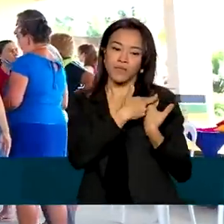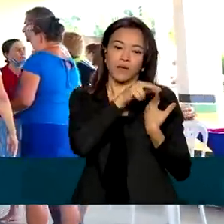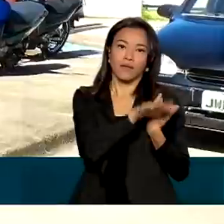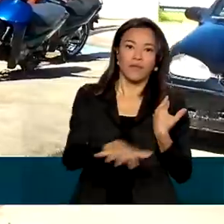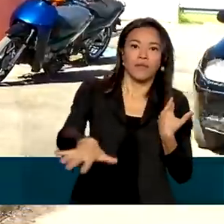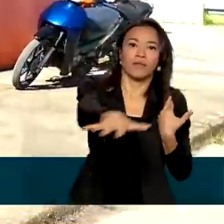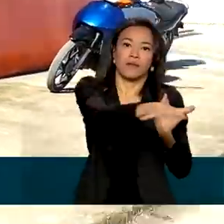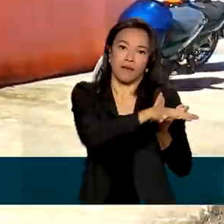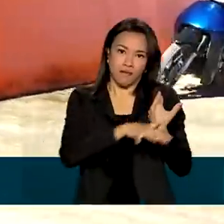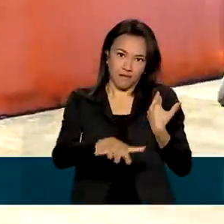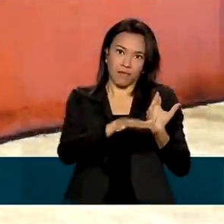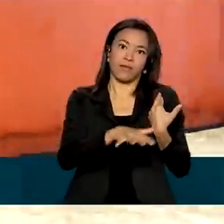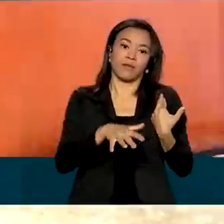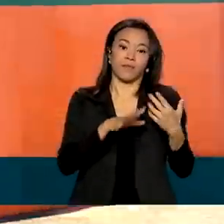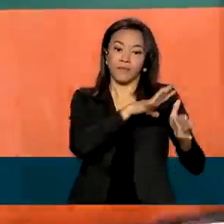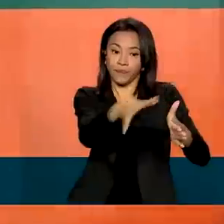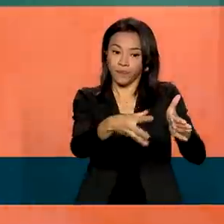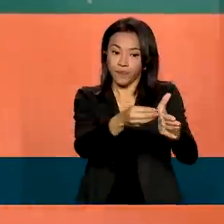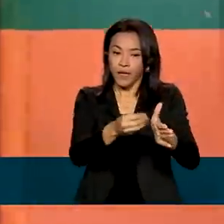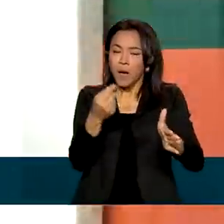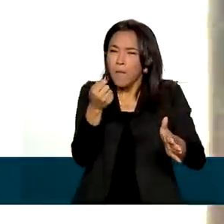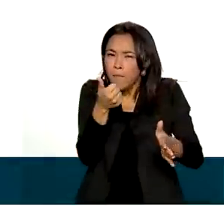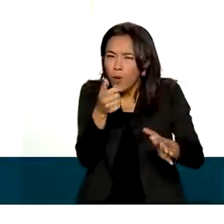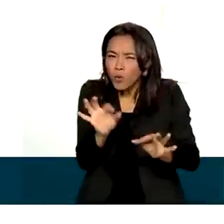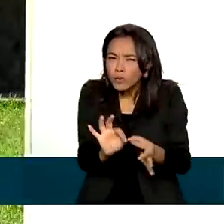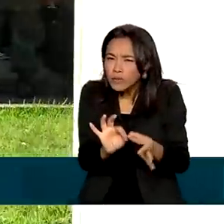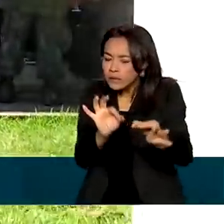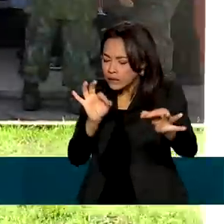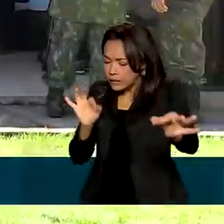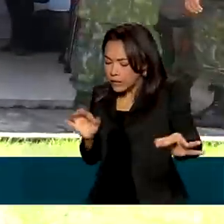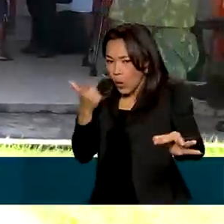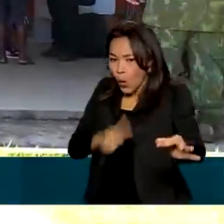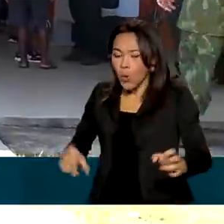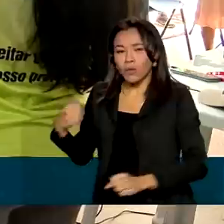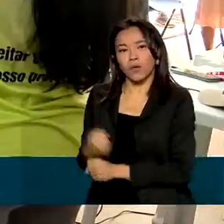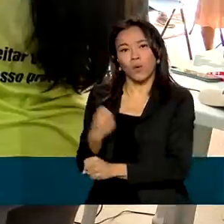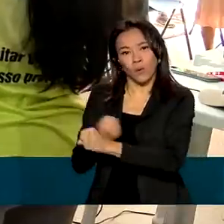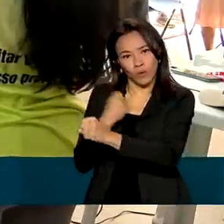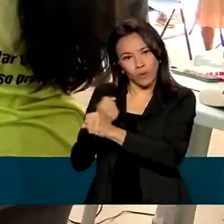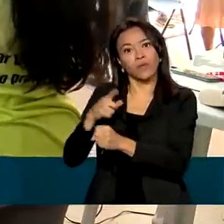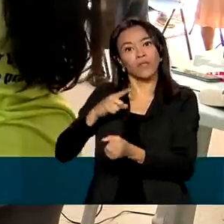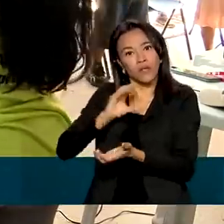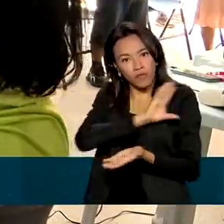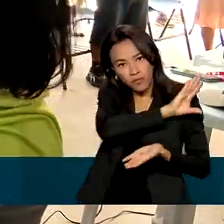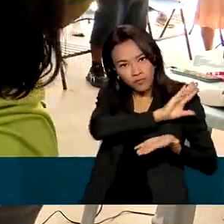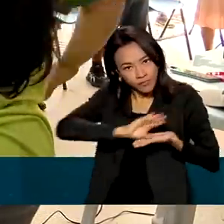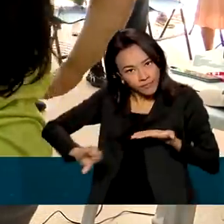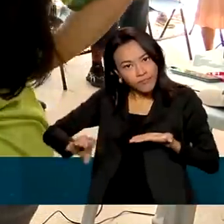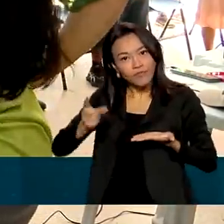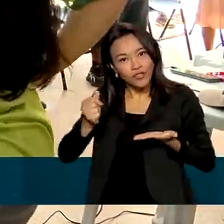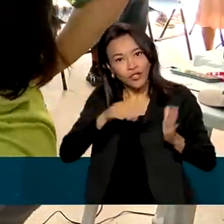amazônica. Há poucos quilômetros dali, encontramos outra obra que também teve verba do programa.